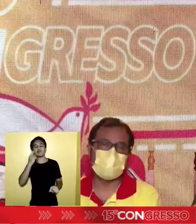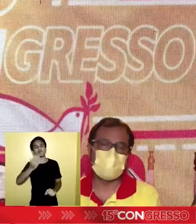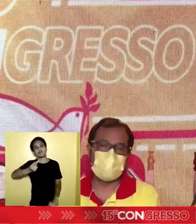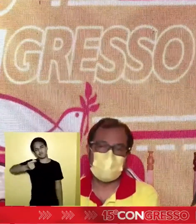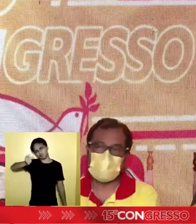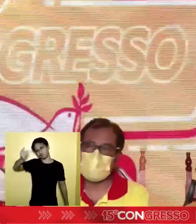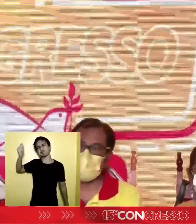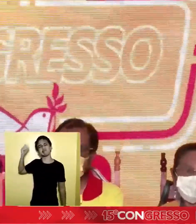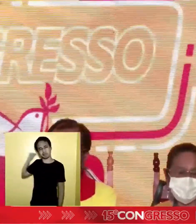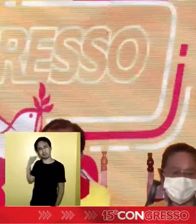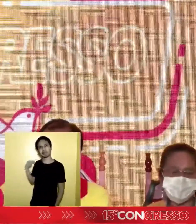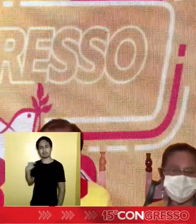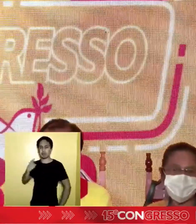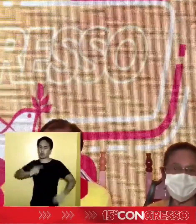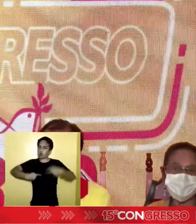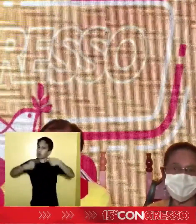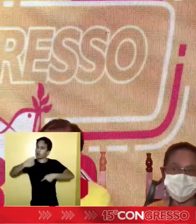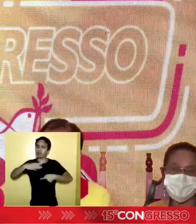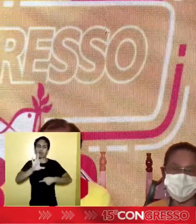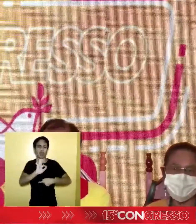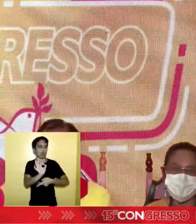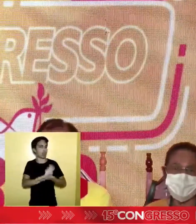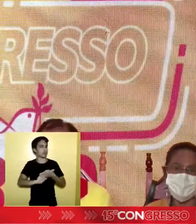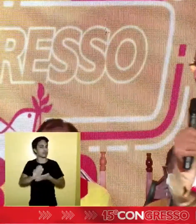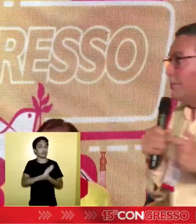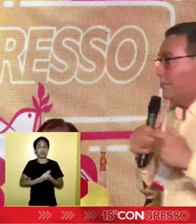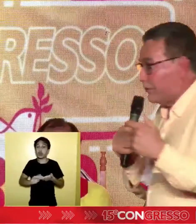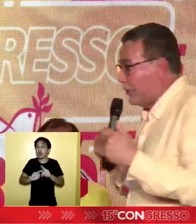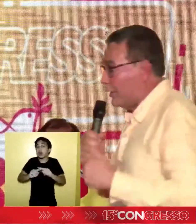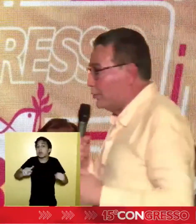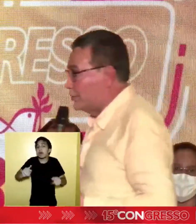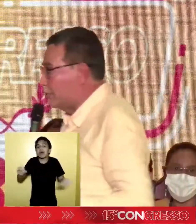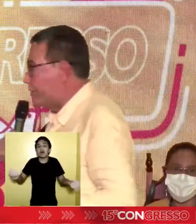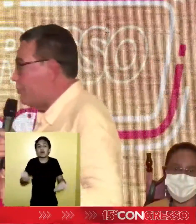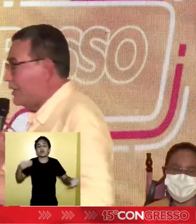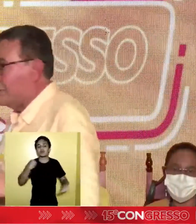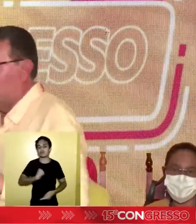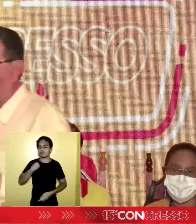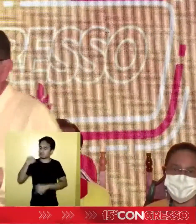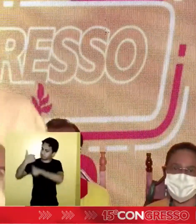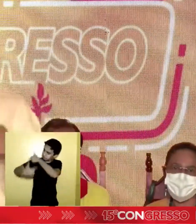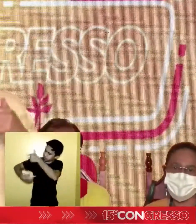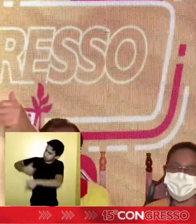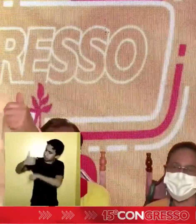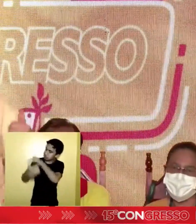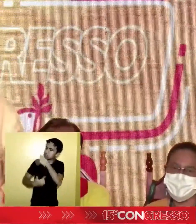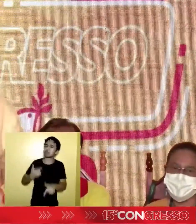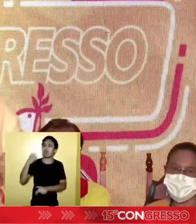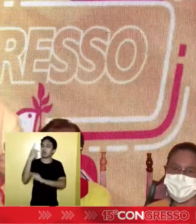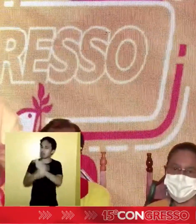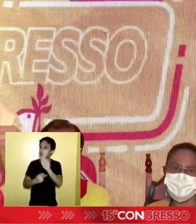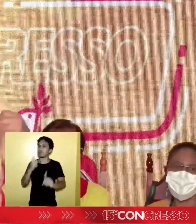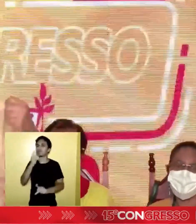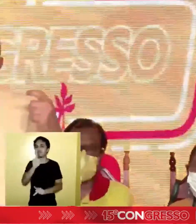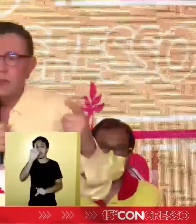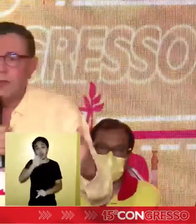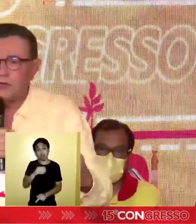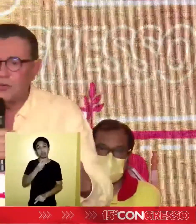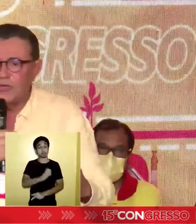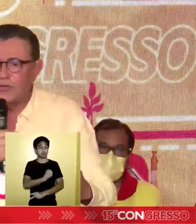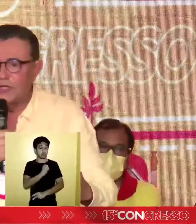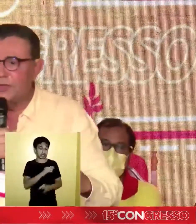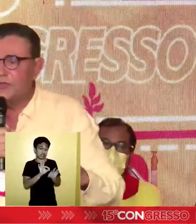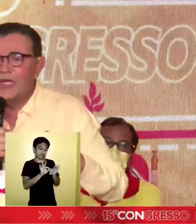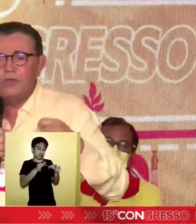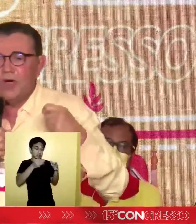Há muito tempo não se podia construir um partido socialista, mas foi a luta dos trabalhadores, foi a luta do povo, foi a luta de